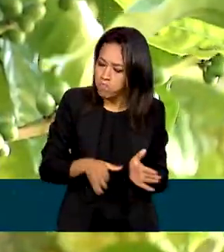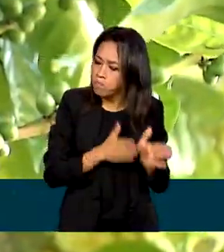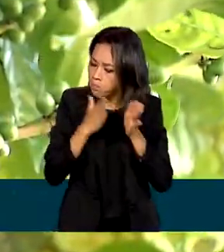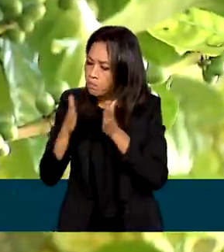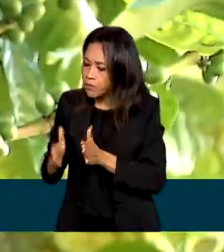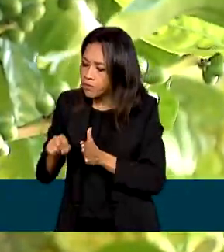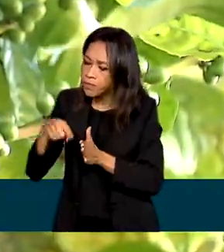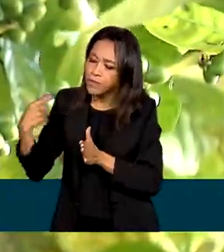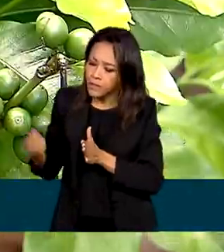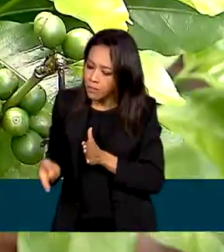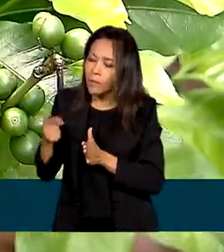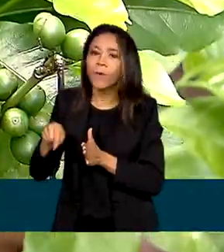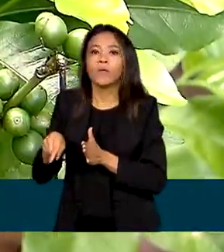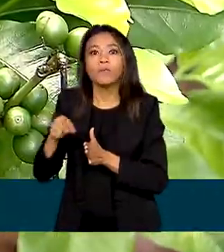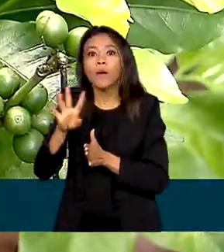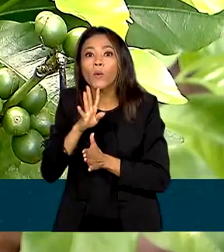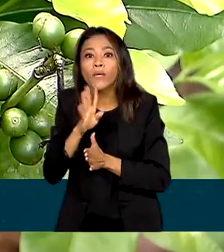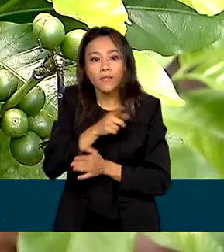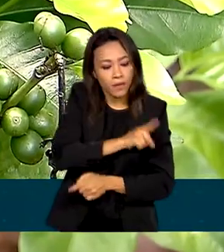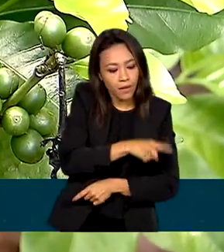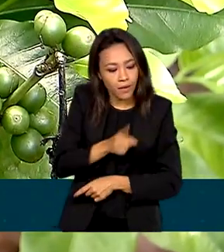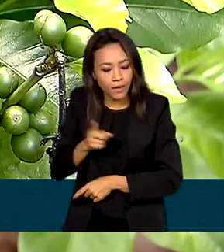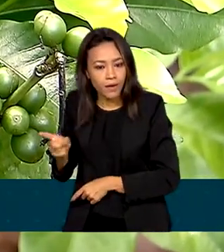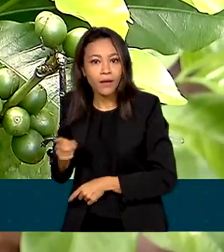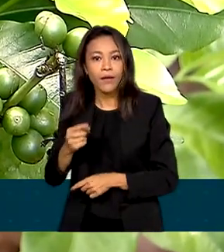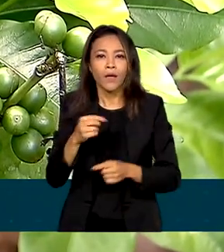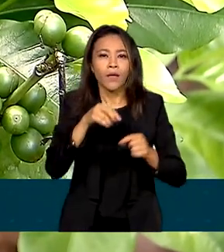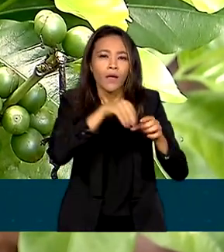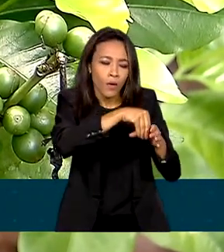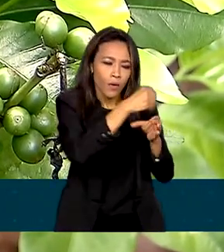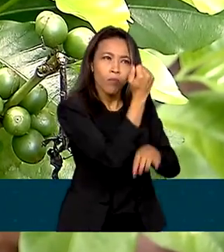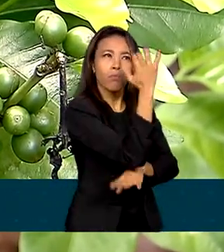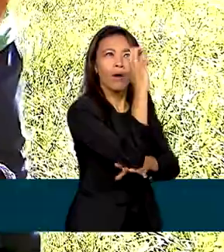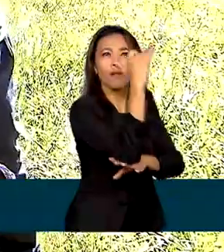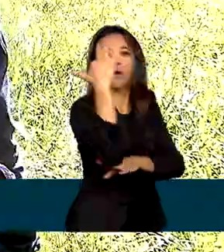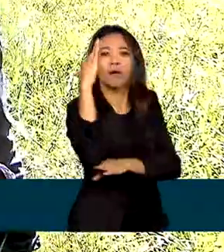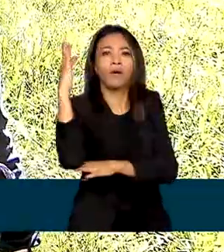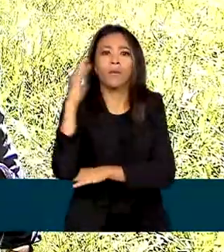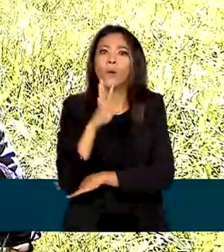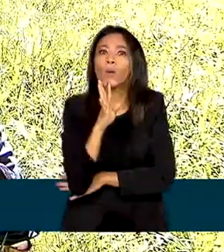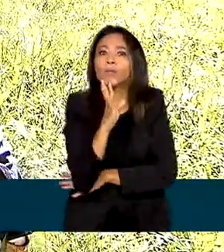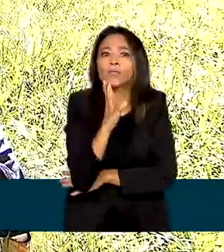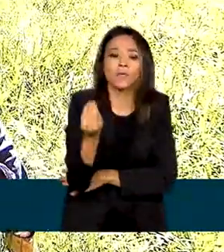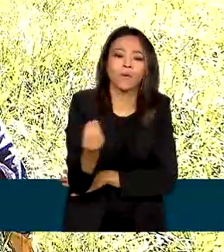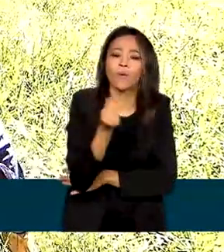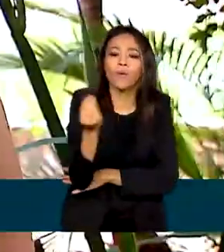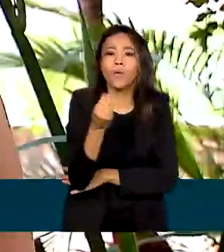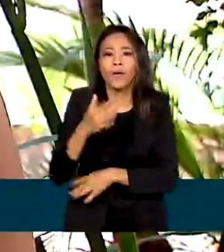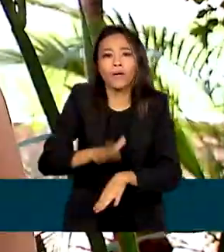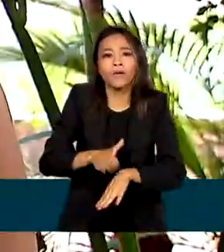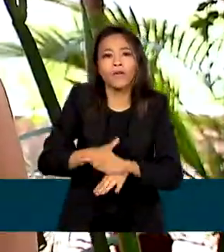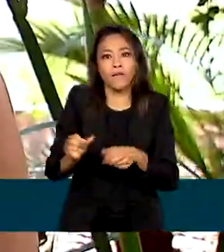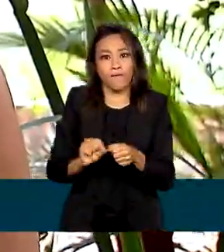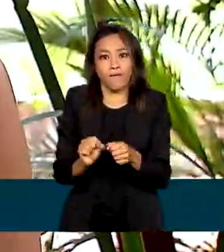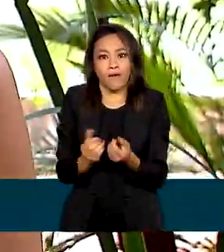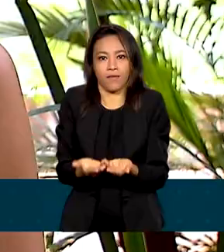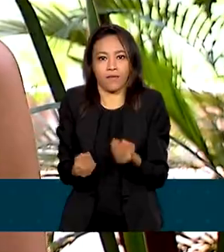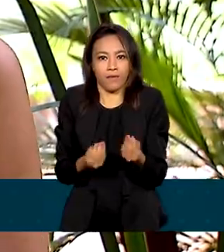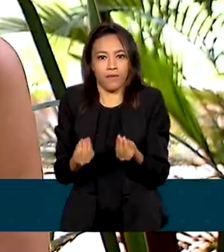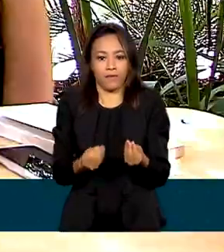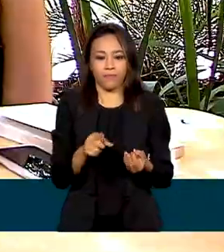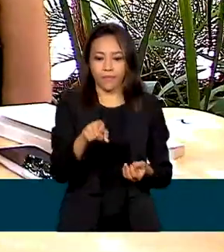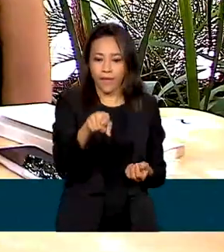visitação, a plantação, para eles verem os pés de café, o consórcio de café, como é que a gente faz. Jane tem